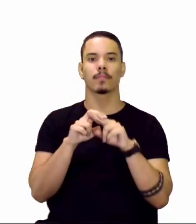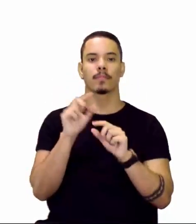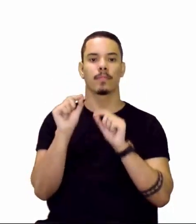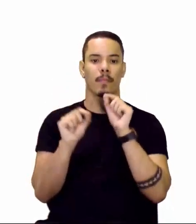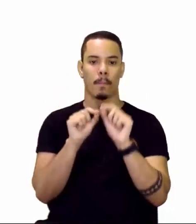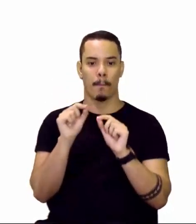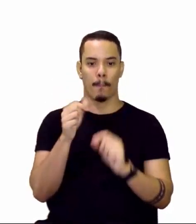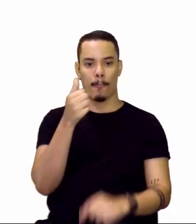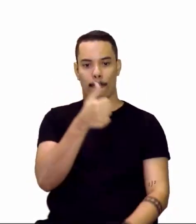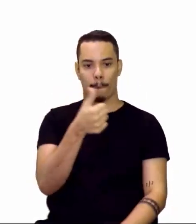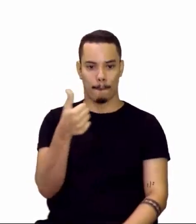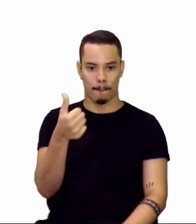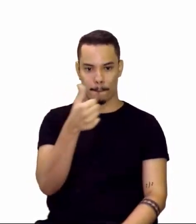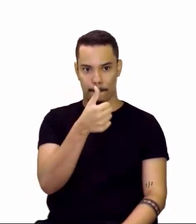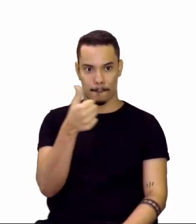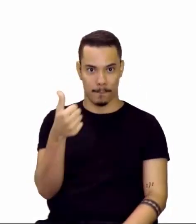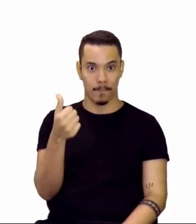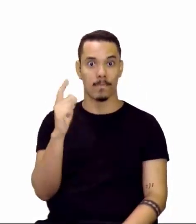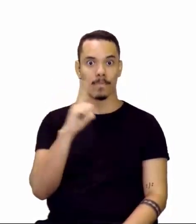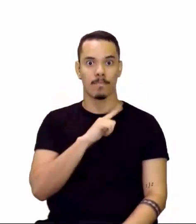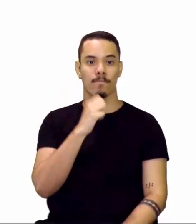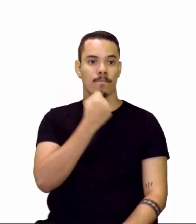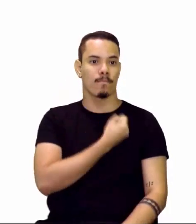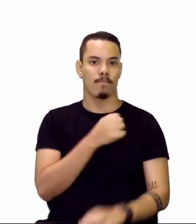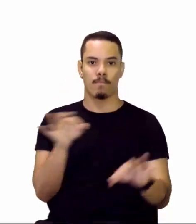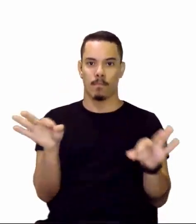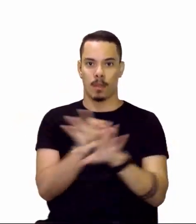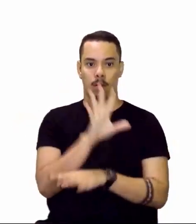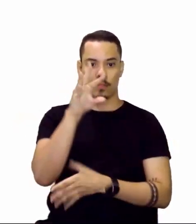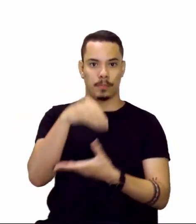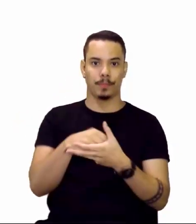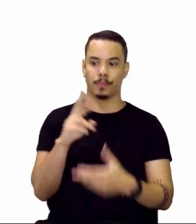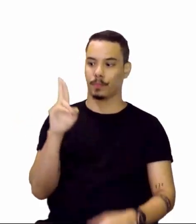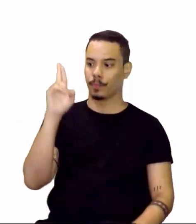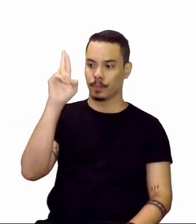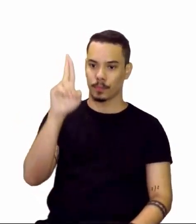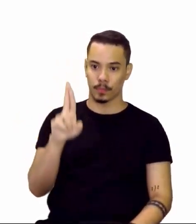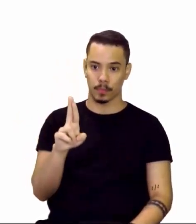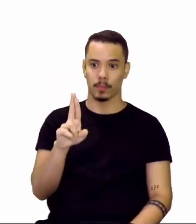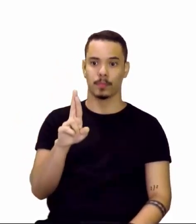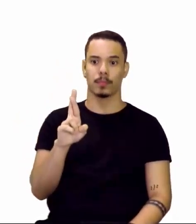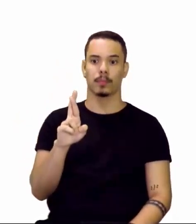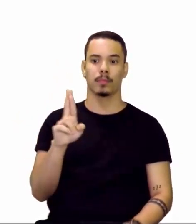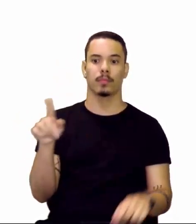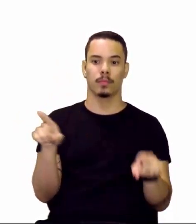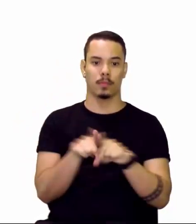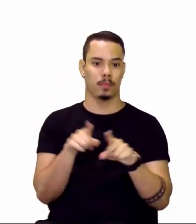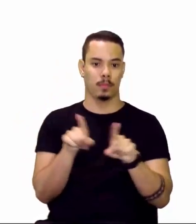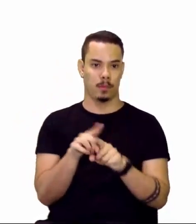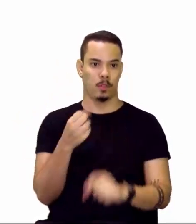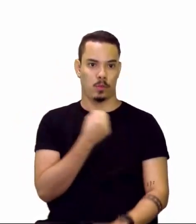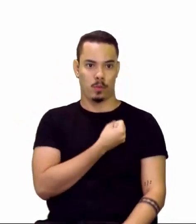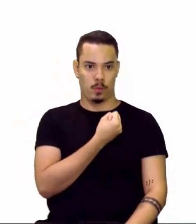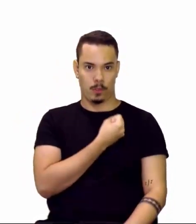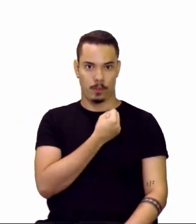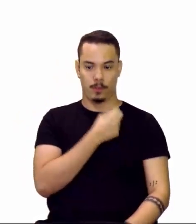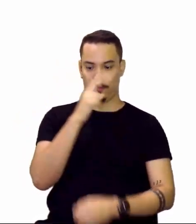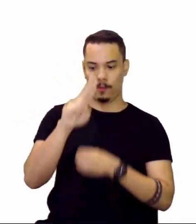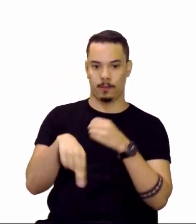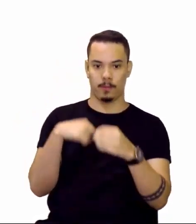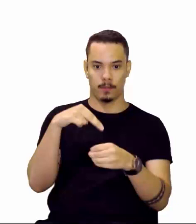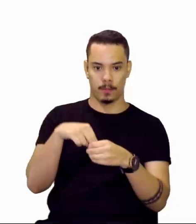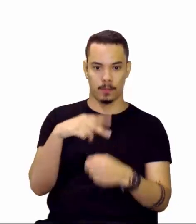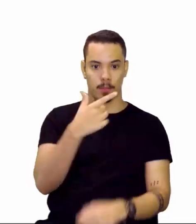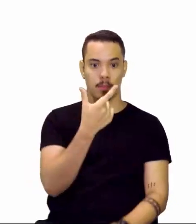11 prótons, que é o número atômico que representa aquele átomo, com o número de nêutrons, 20,